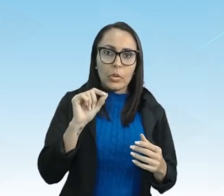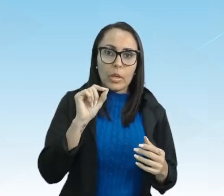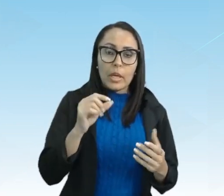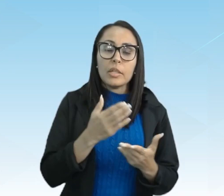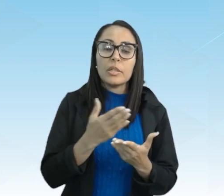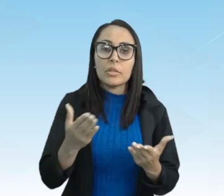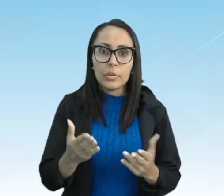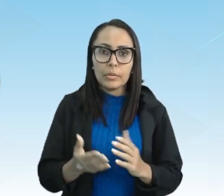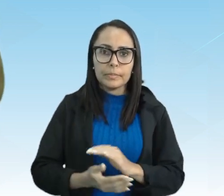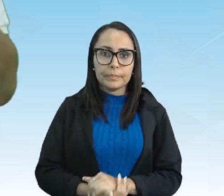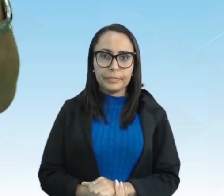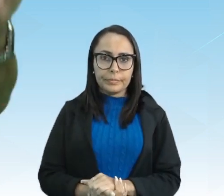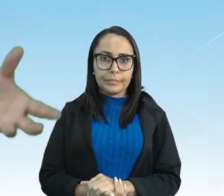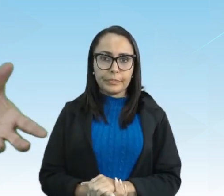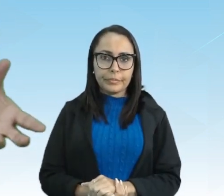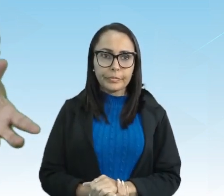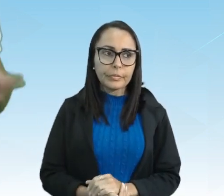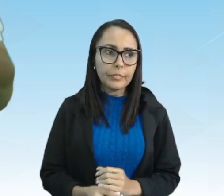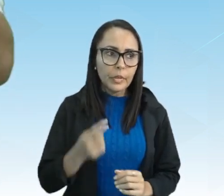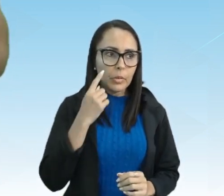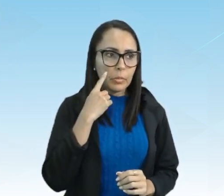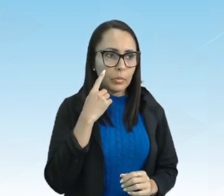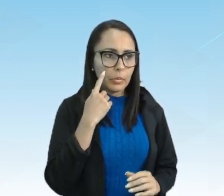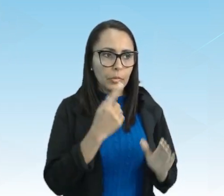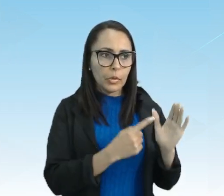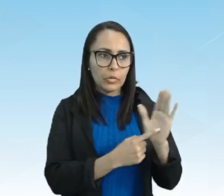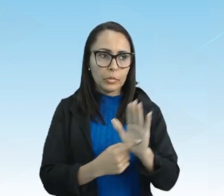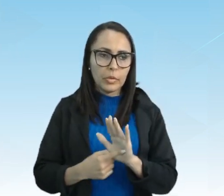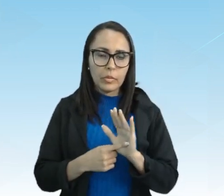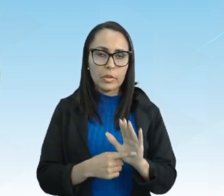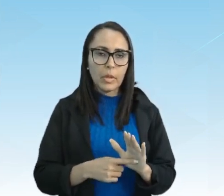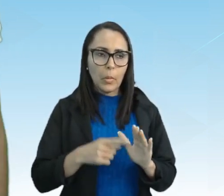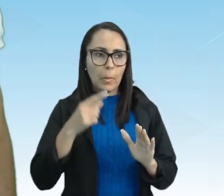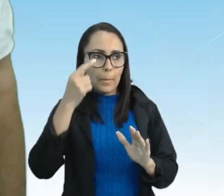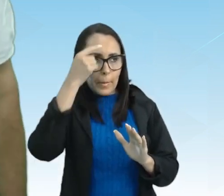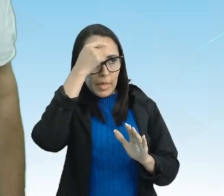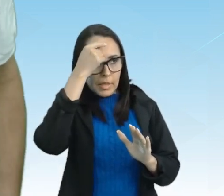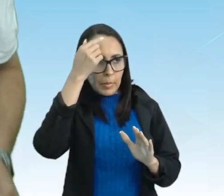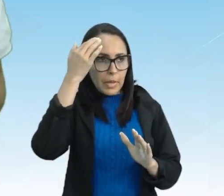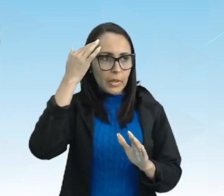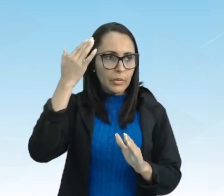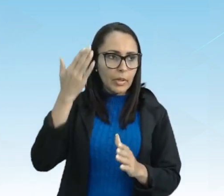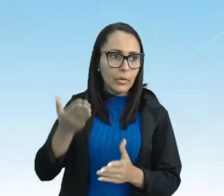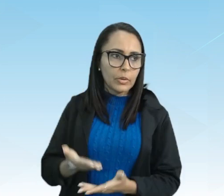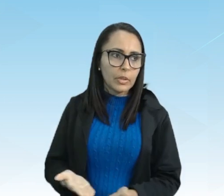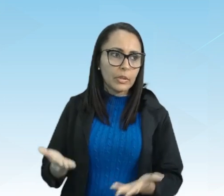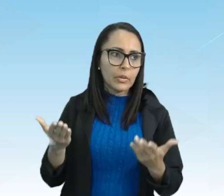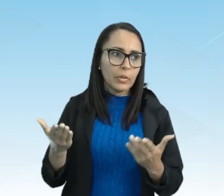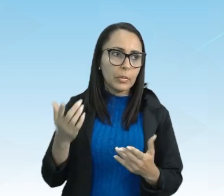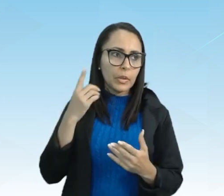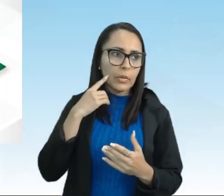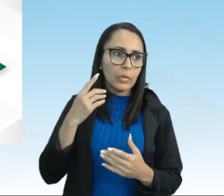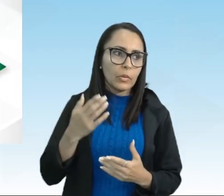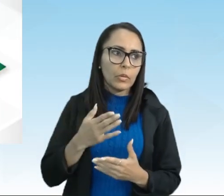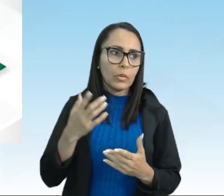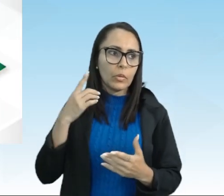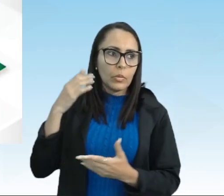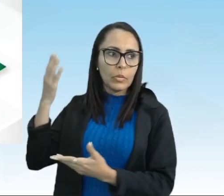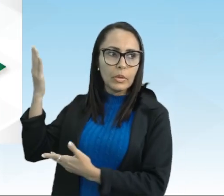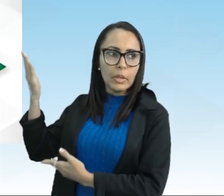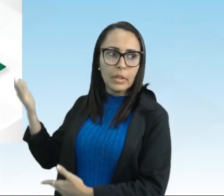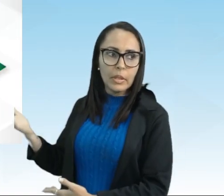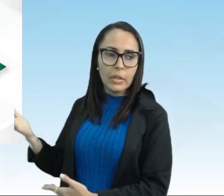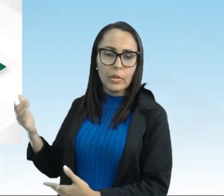retextualização trago para vocês um pensamento, acompanhem comigo, um ladrão rouba um